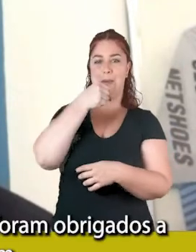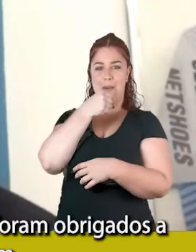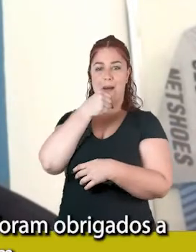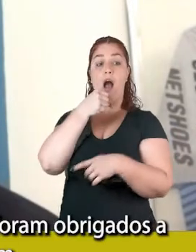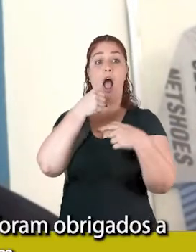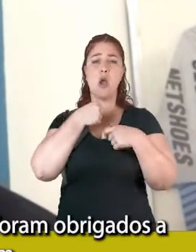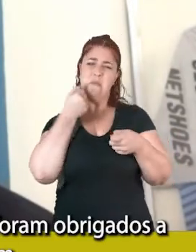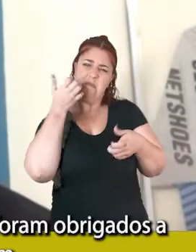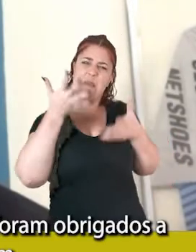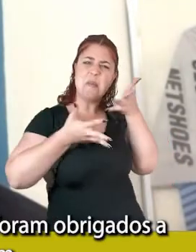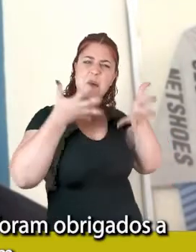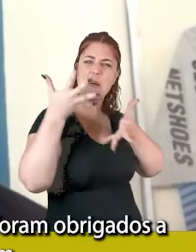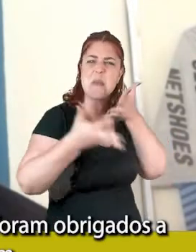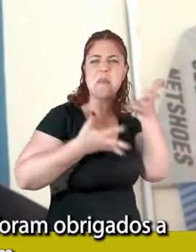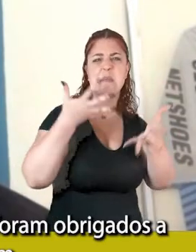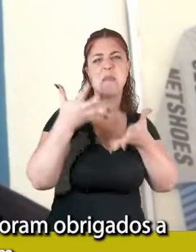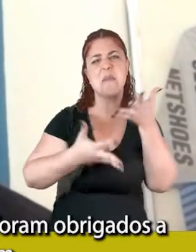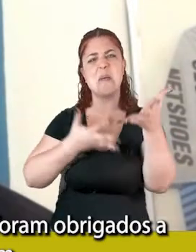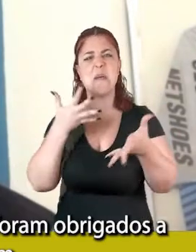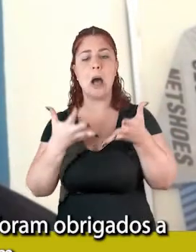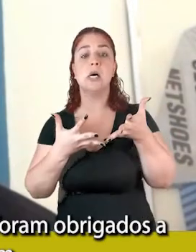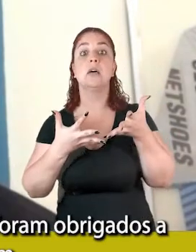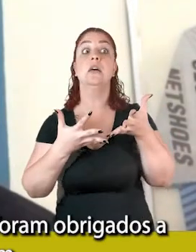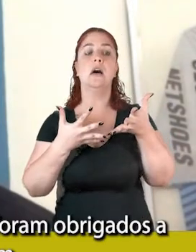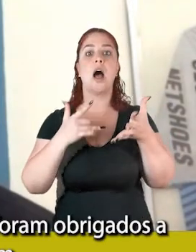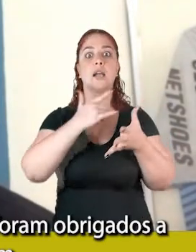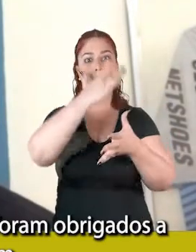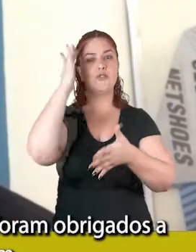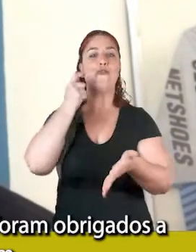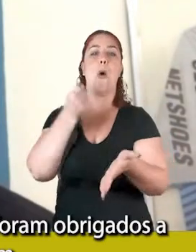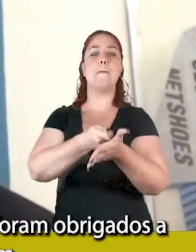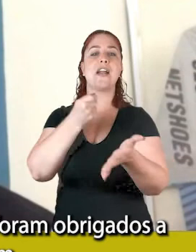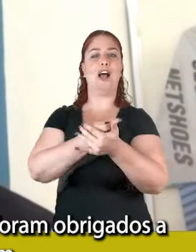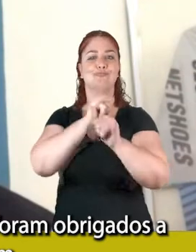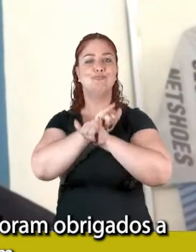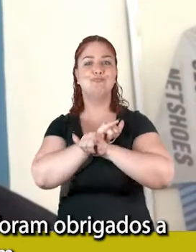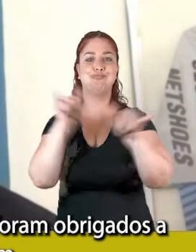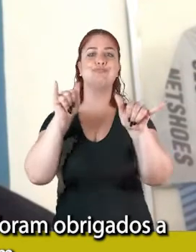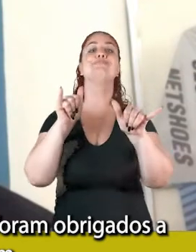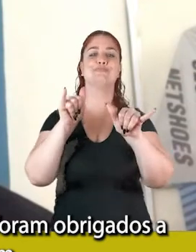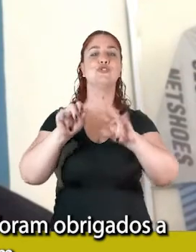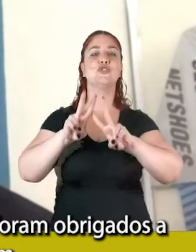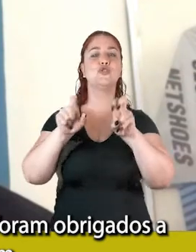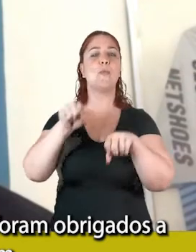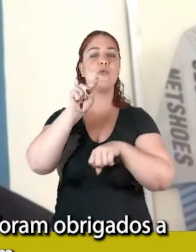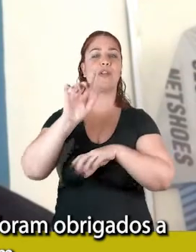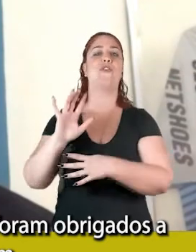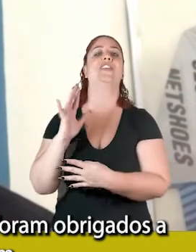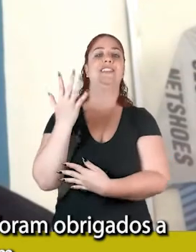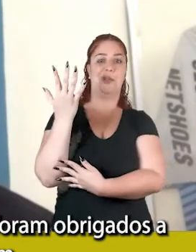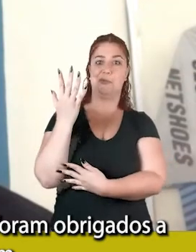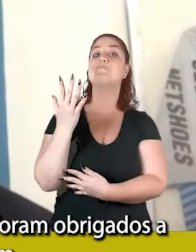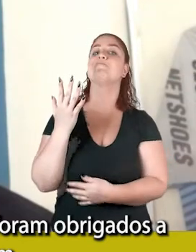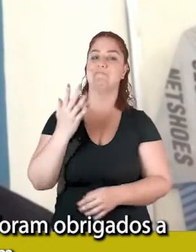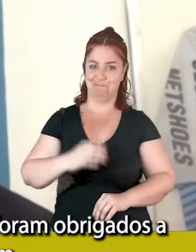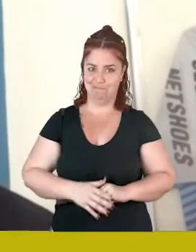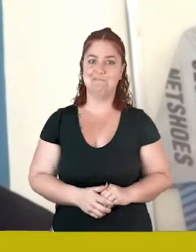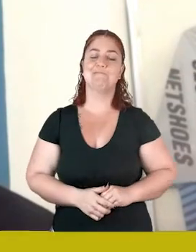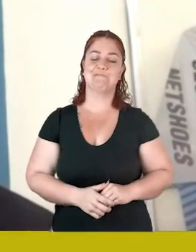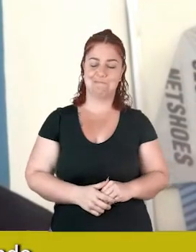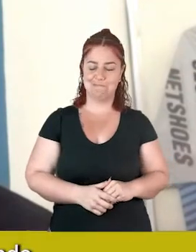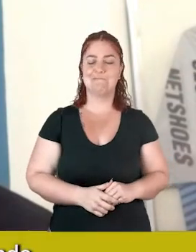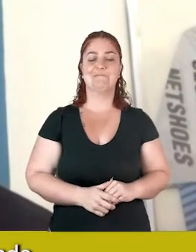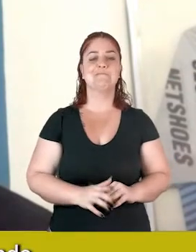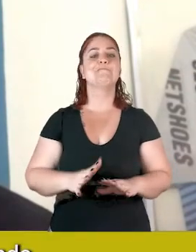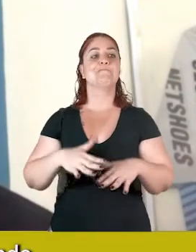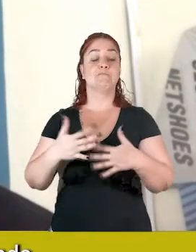e eu falo, e faço gestos, aí foram obrigados a soltar a imagem que a gente fez,